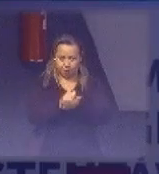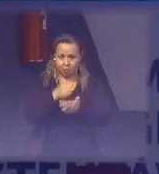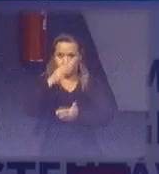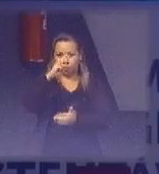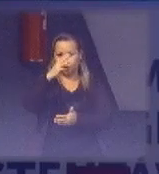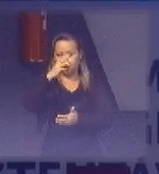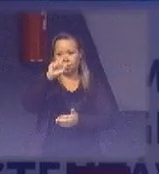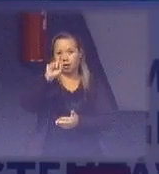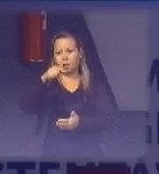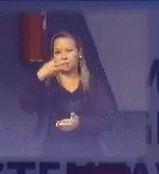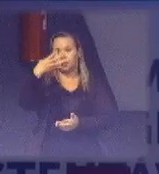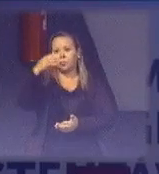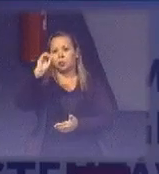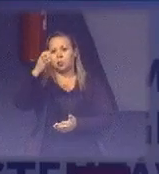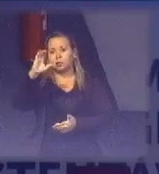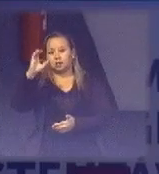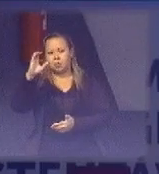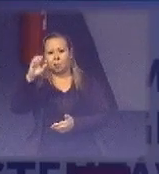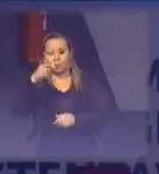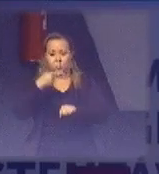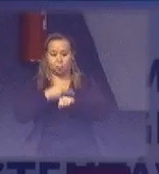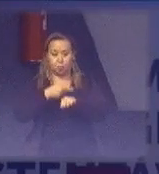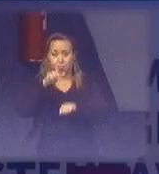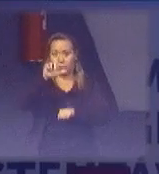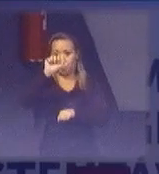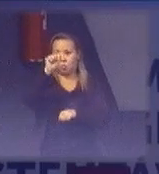,40 por quilo de lacre.